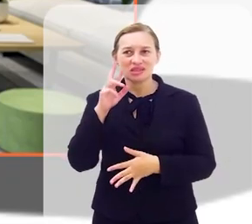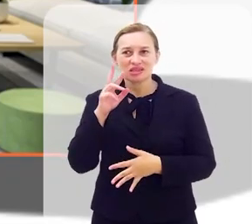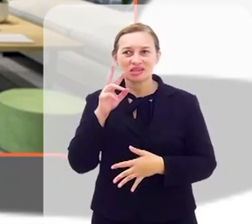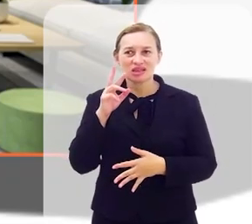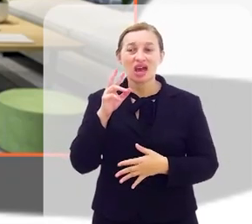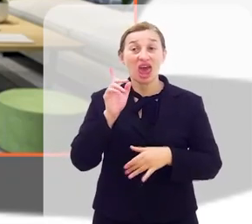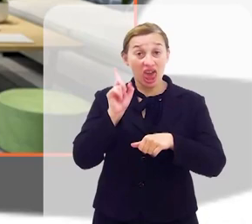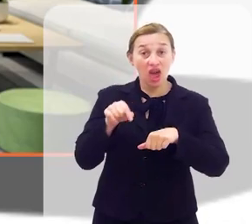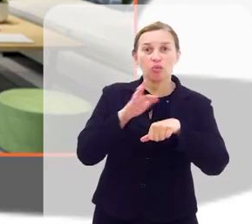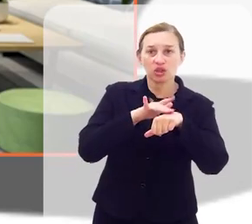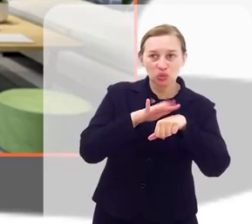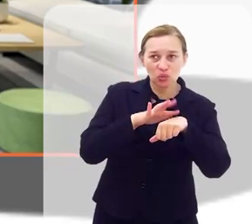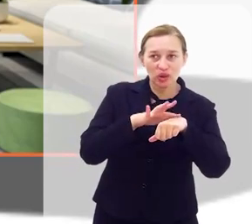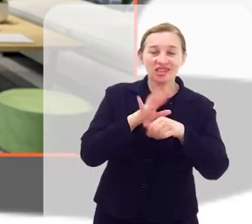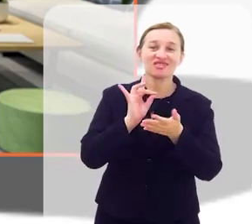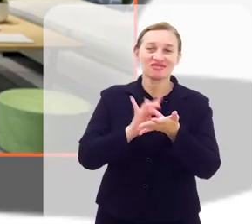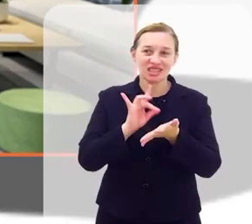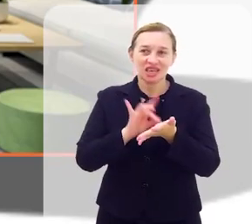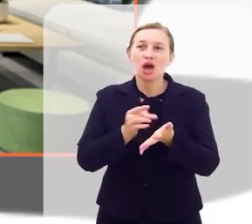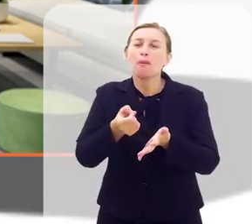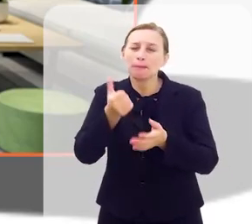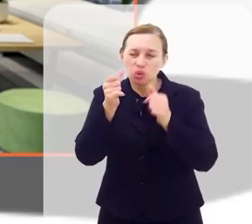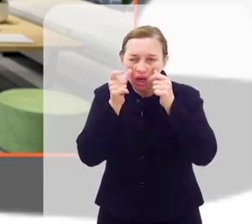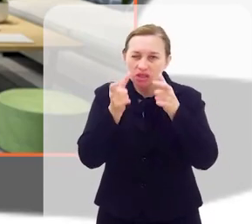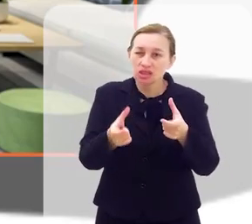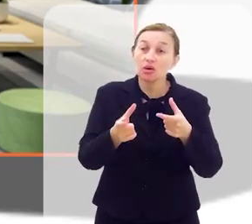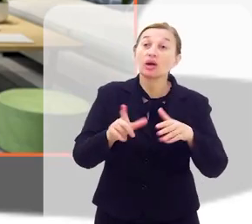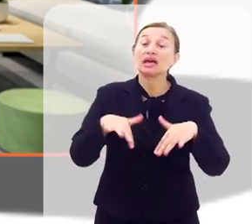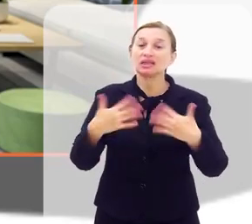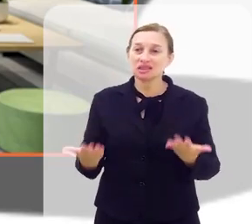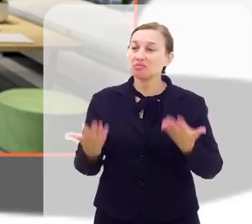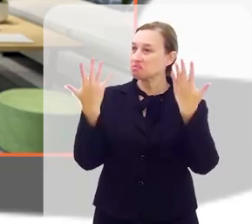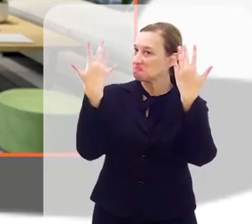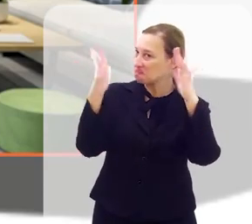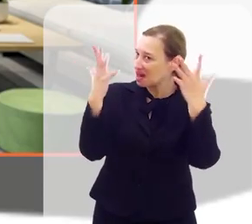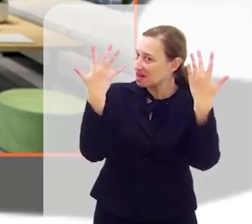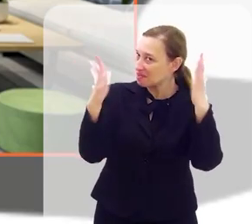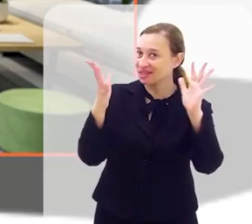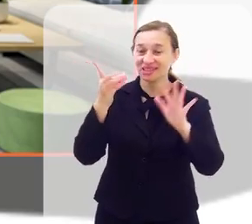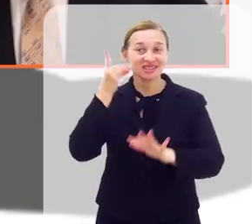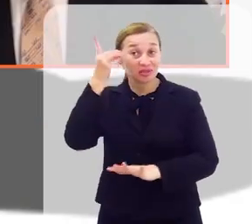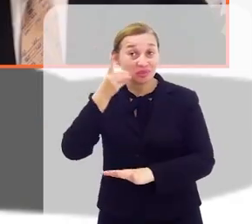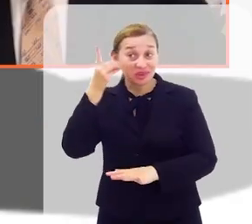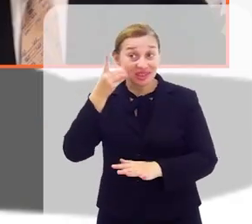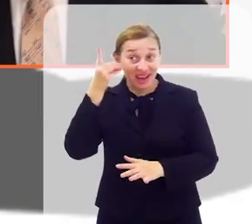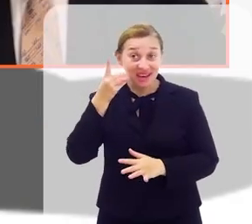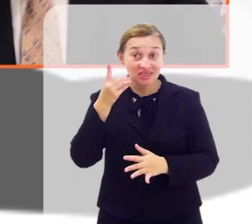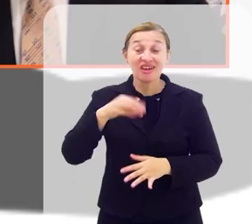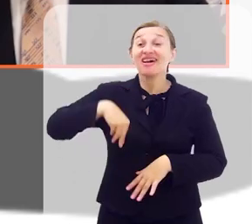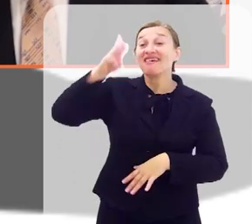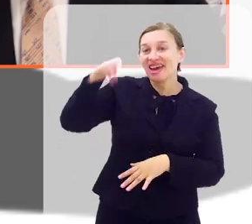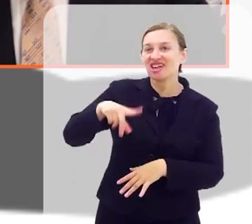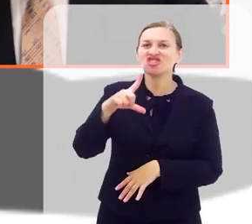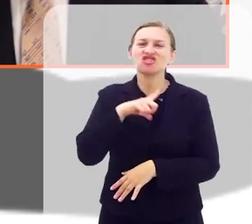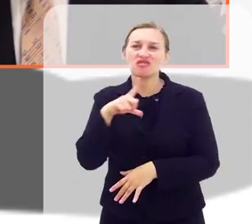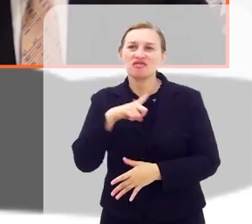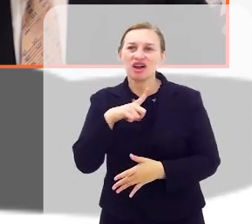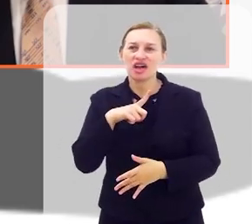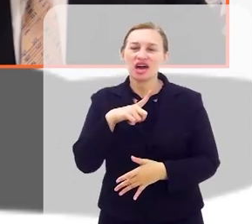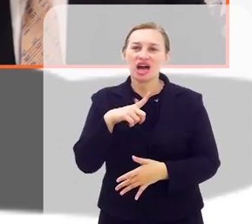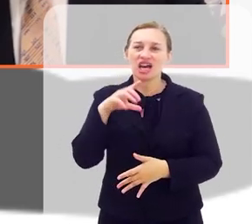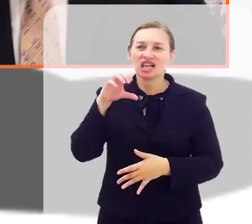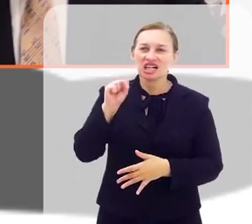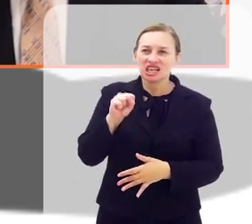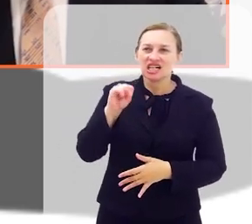essa é uma doença que, historicamente, tem tido pouca atenção. Então, nosso parabéns aqui. Deputado, quem tiver, por exemplo, a